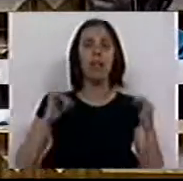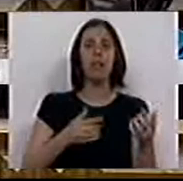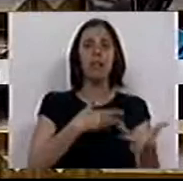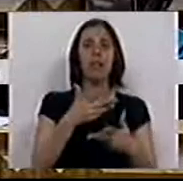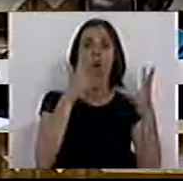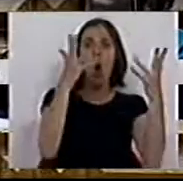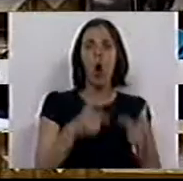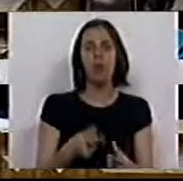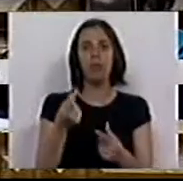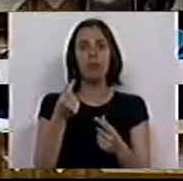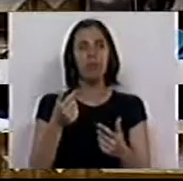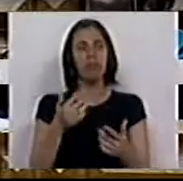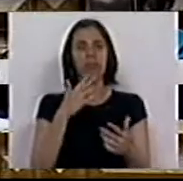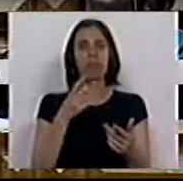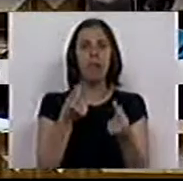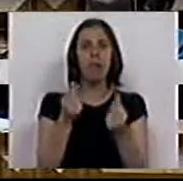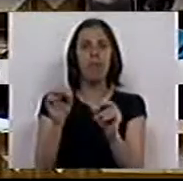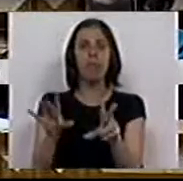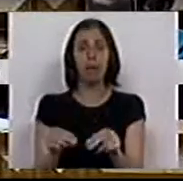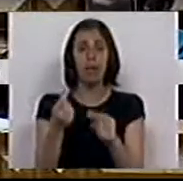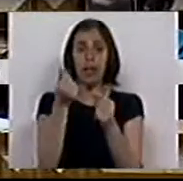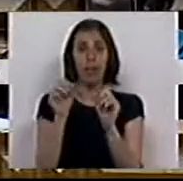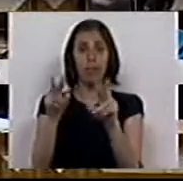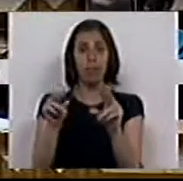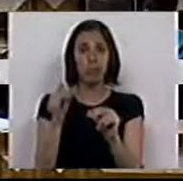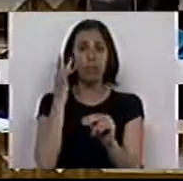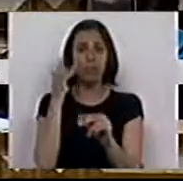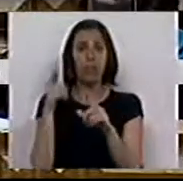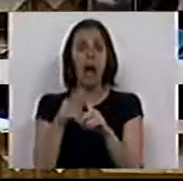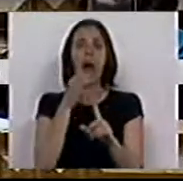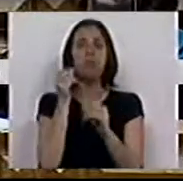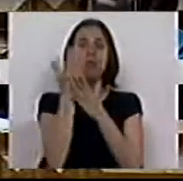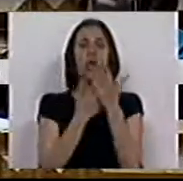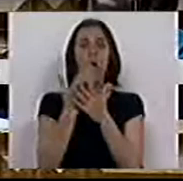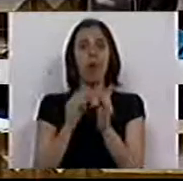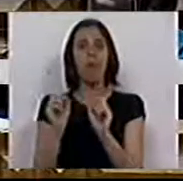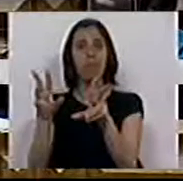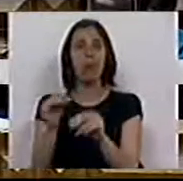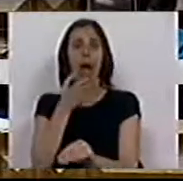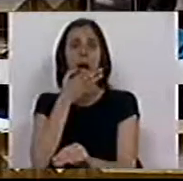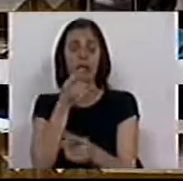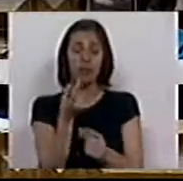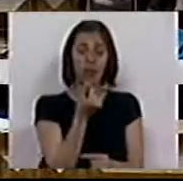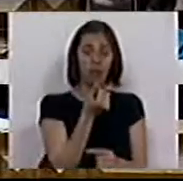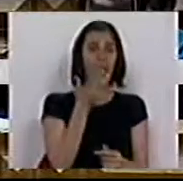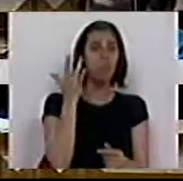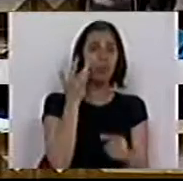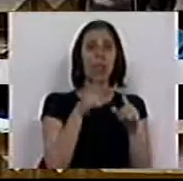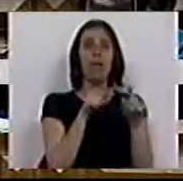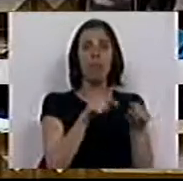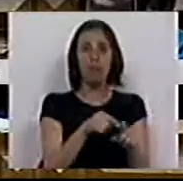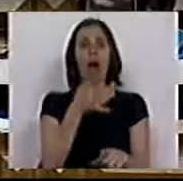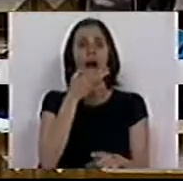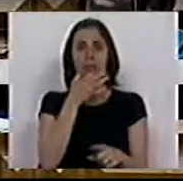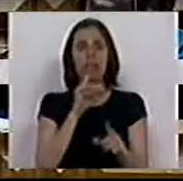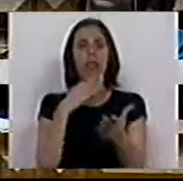Orçamental, com finanças saudáveis. Porque as finanças saudáveis são resultado de uma economia saudável. Finanças saudáveis são